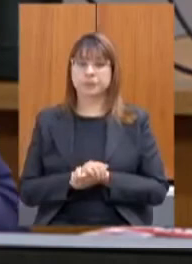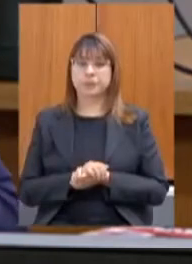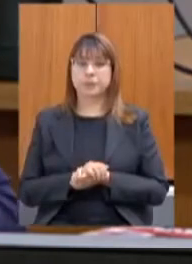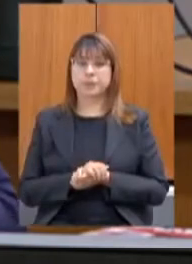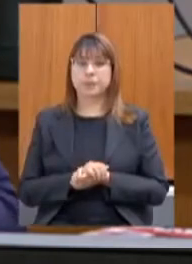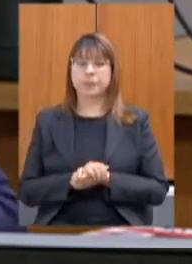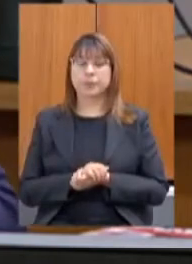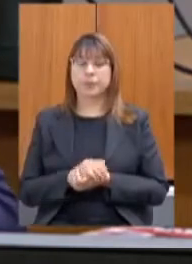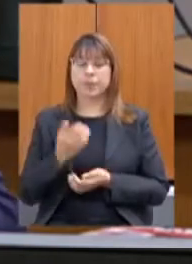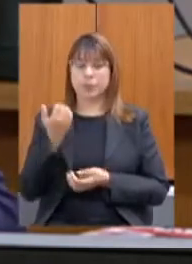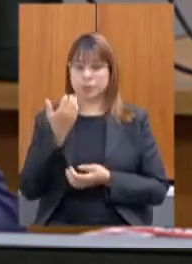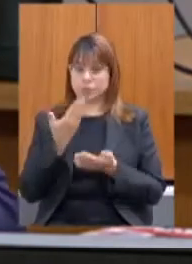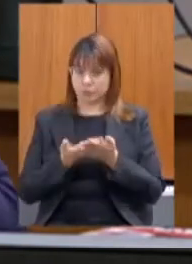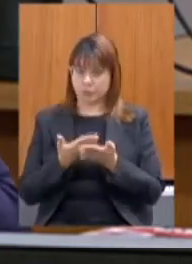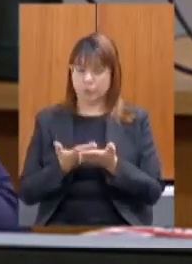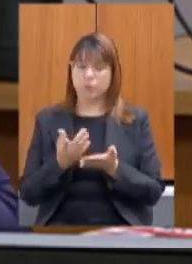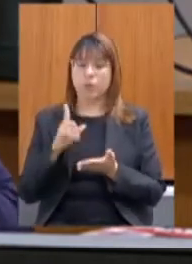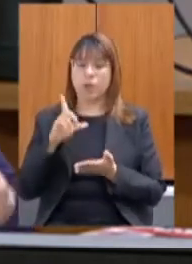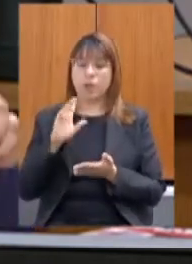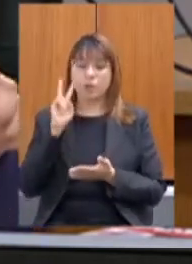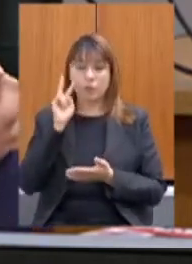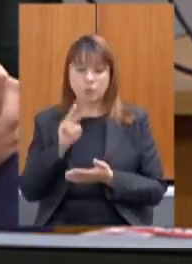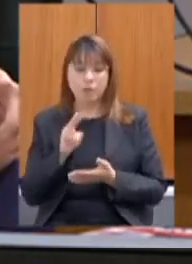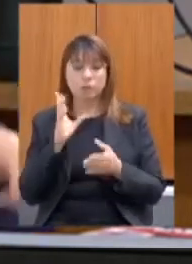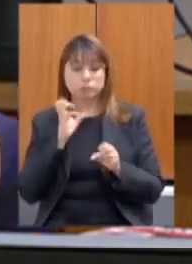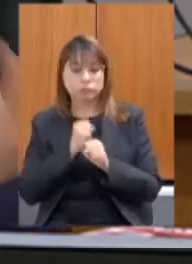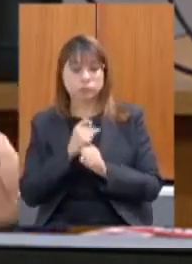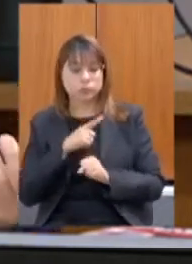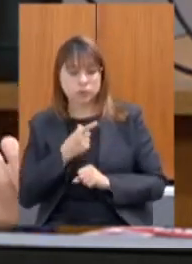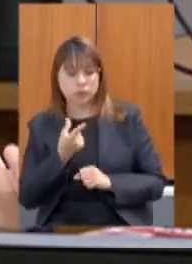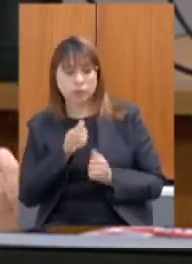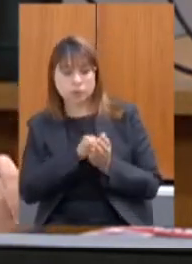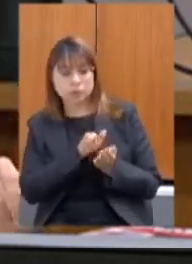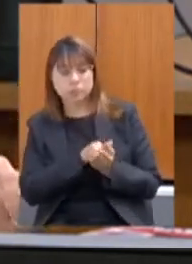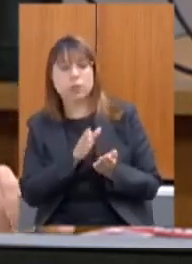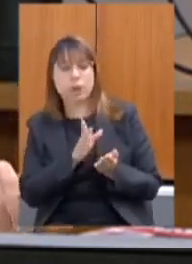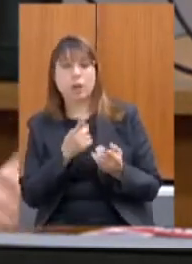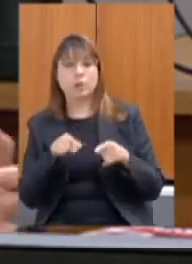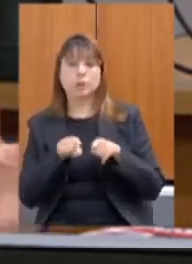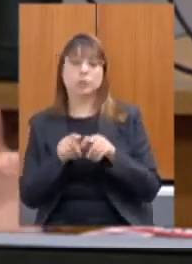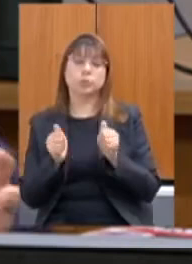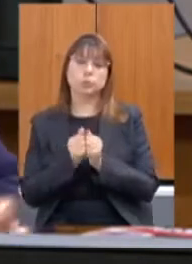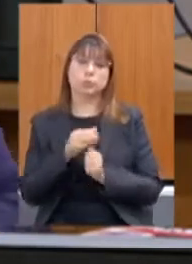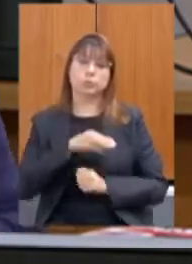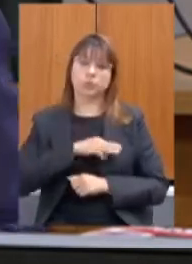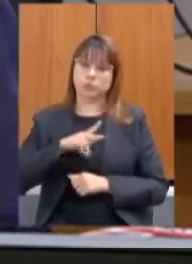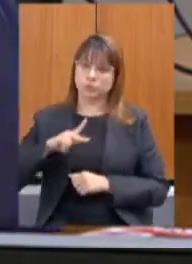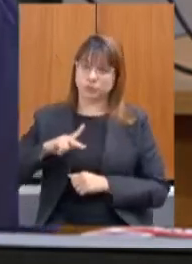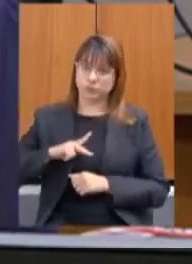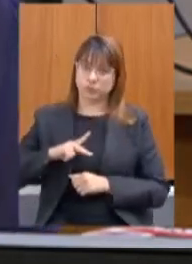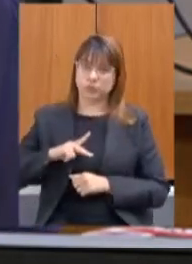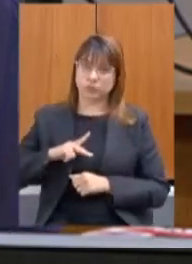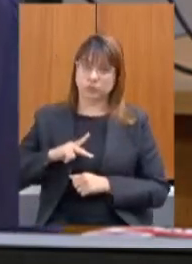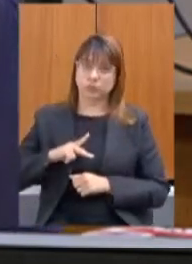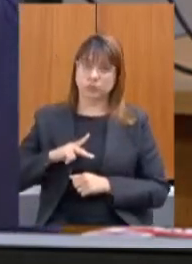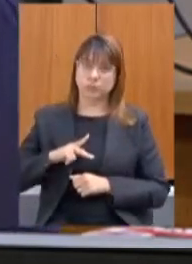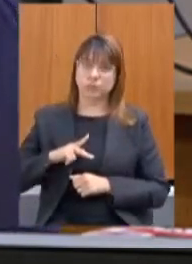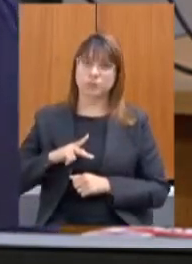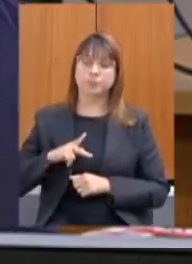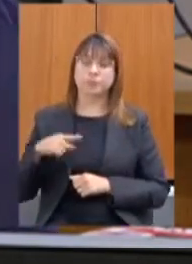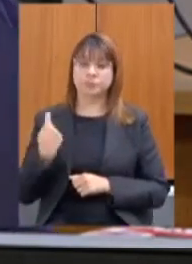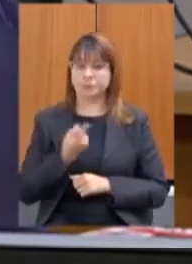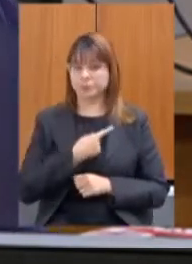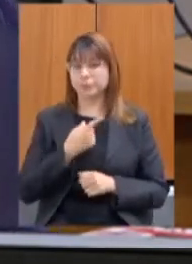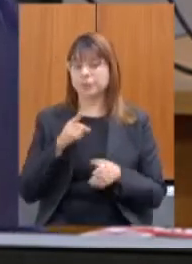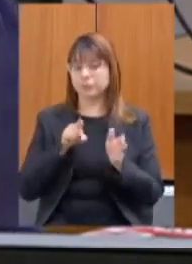esse saldo existia e a parceria com o Ministério Público então foi o que nós questionamos